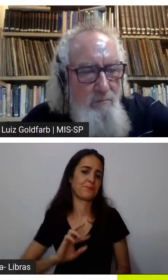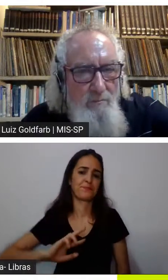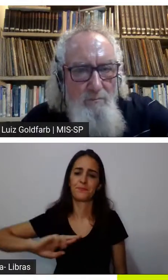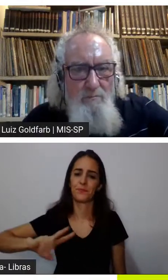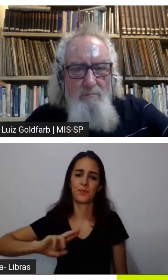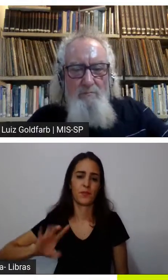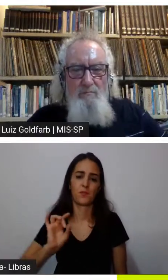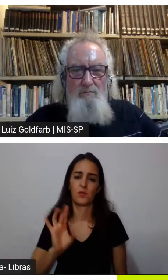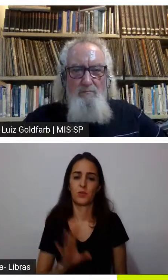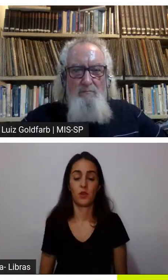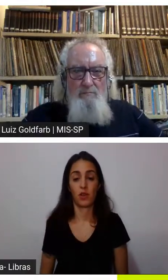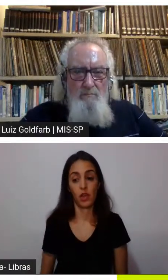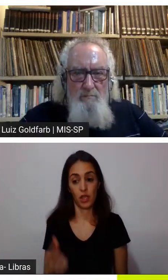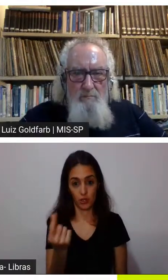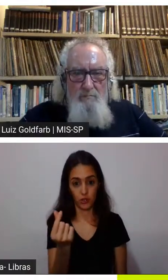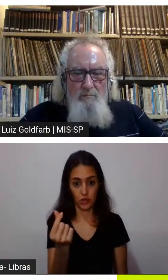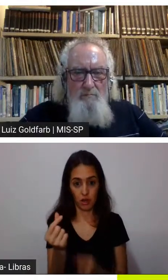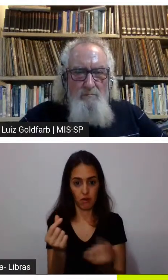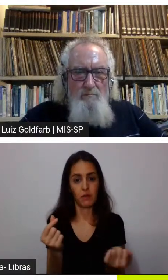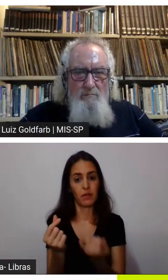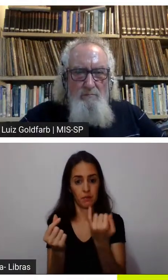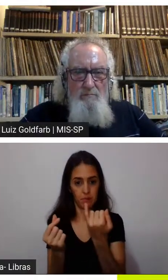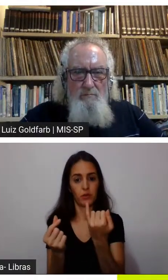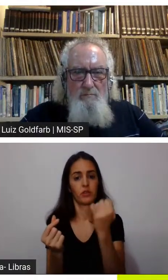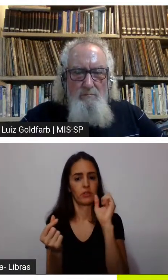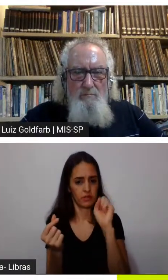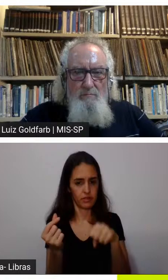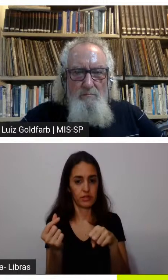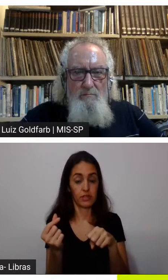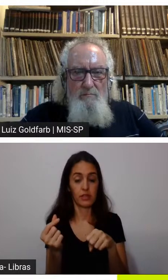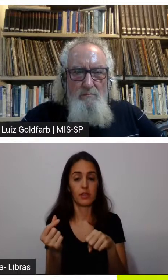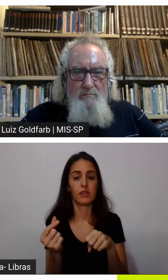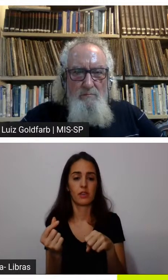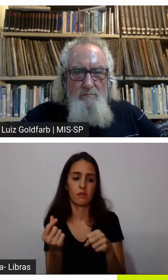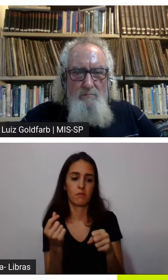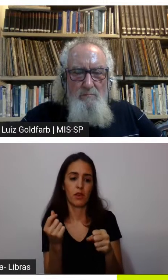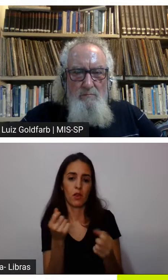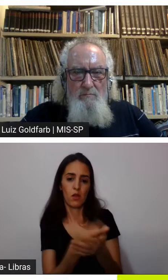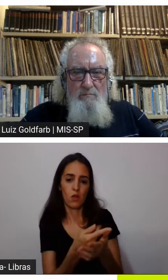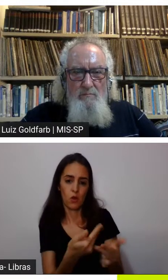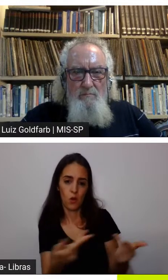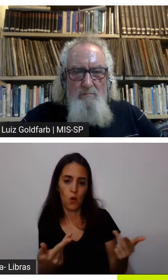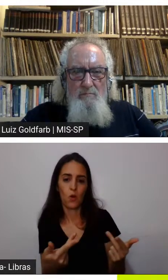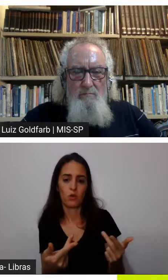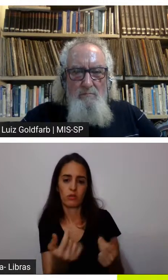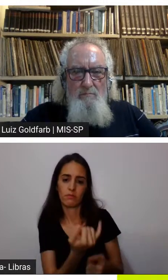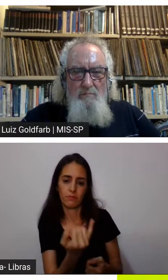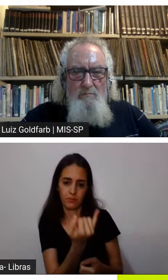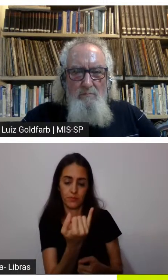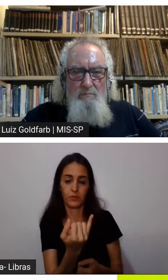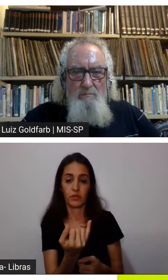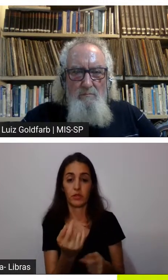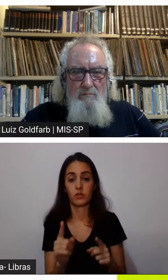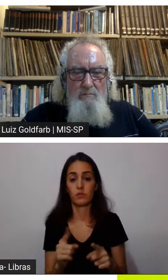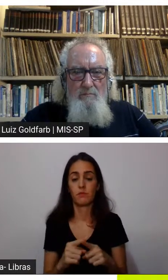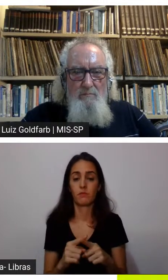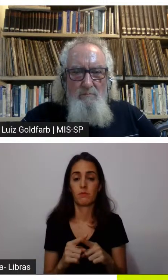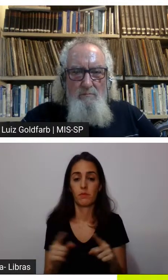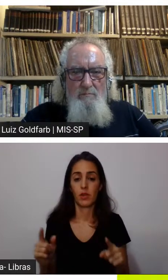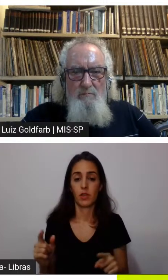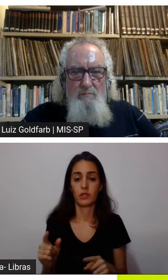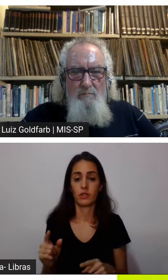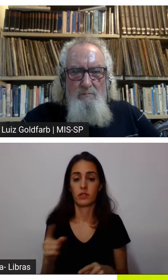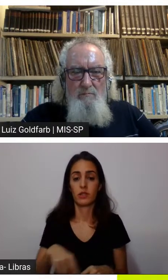não que dinheiro não seja importante mas dinheiro é importante para aplicar nas coisas que importam a gente não é feliz quando a gente está doente